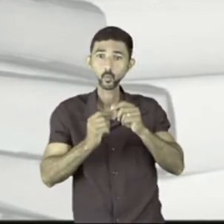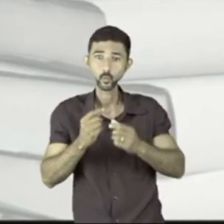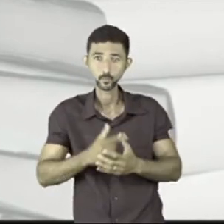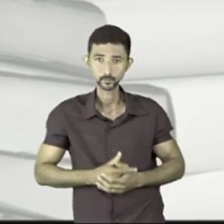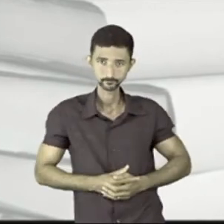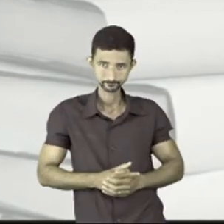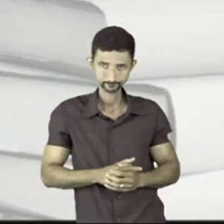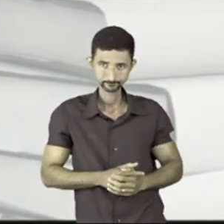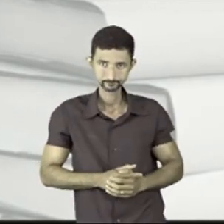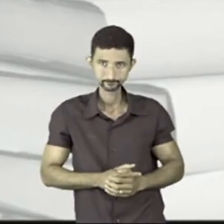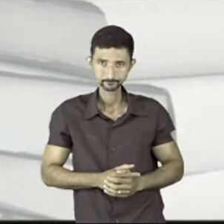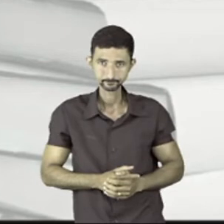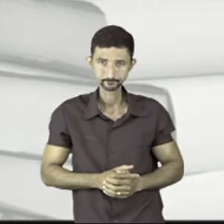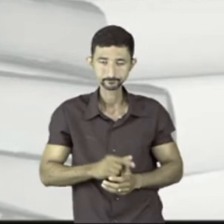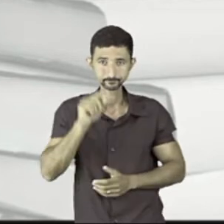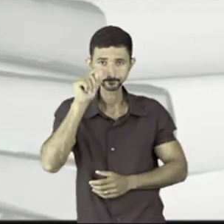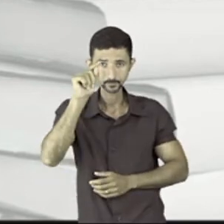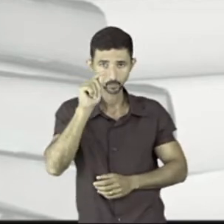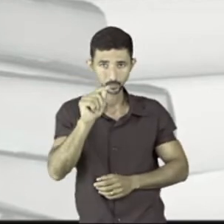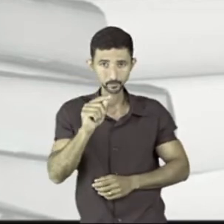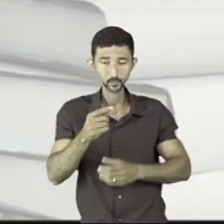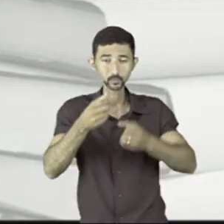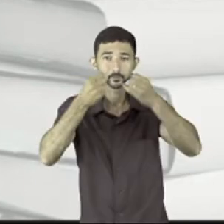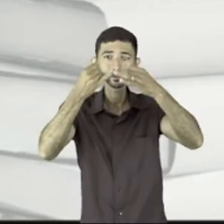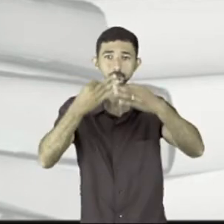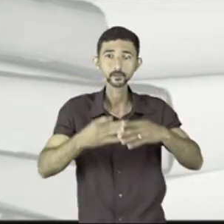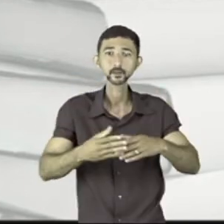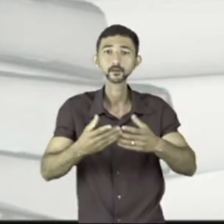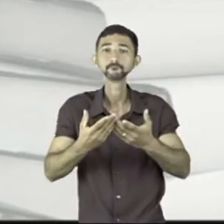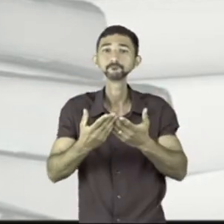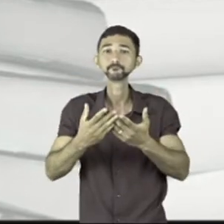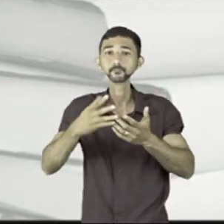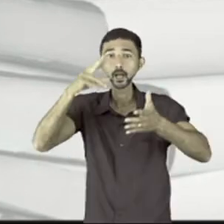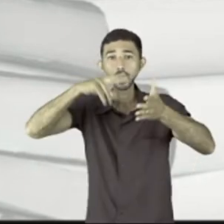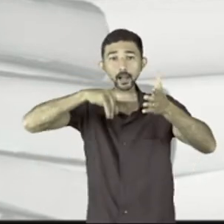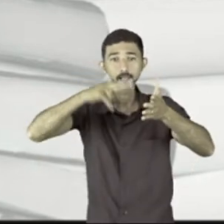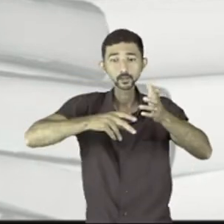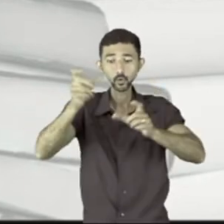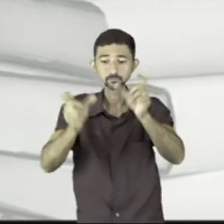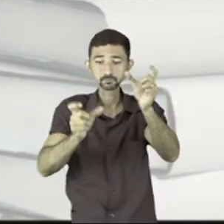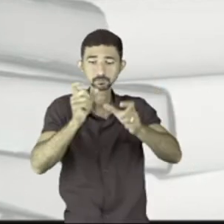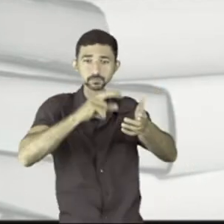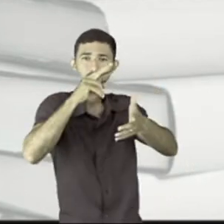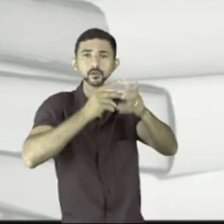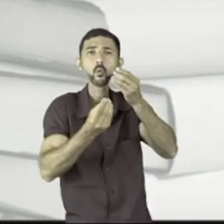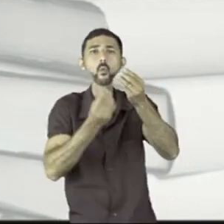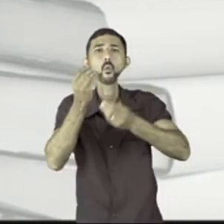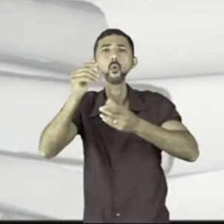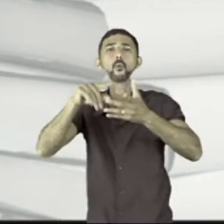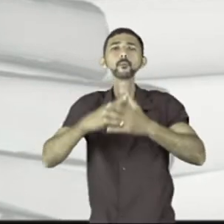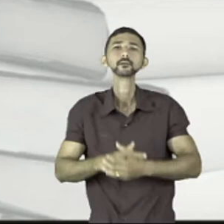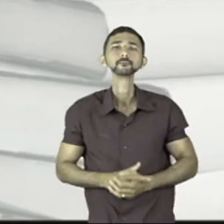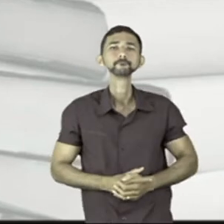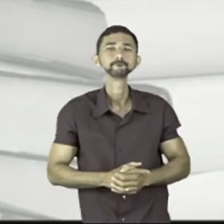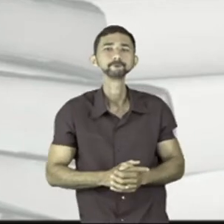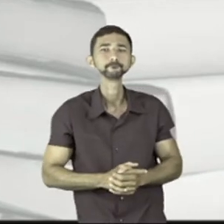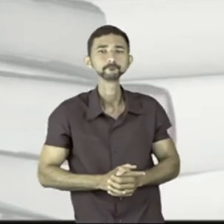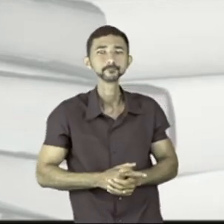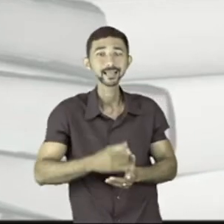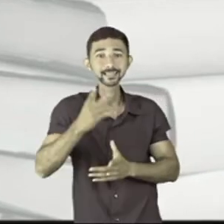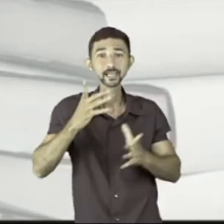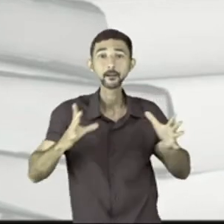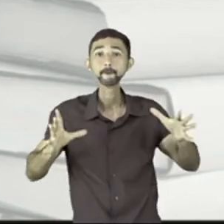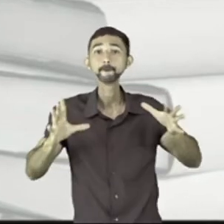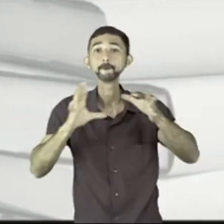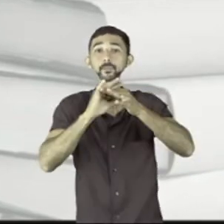E aí, os dois pontos é para explicar para a gente que está lendo o texto, que maneira é essa? A ideia de